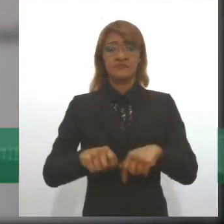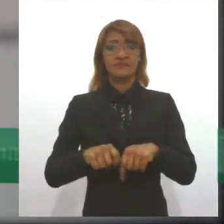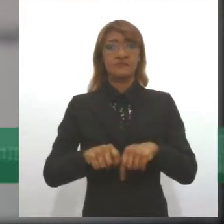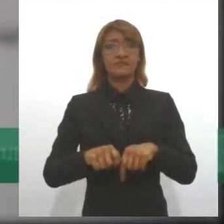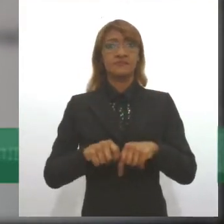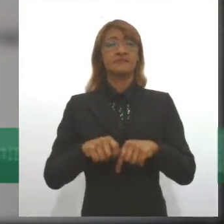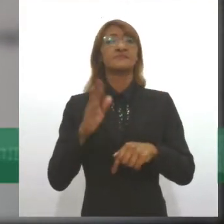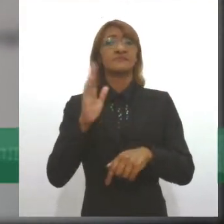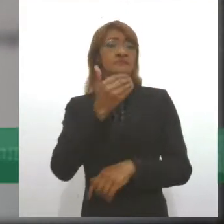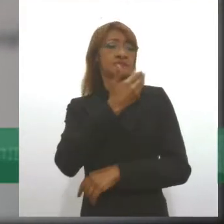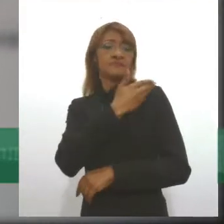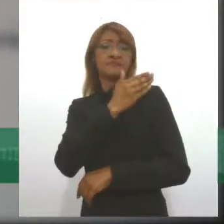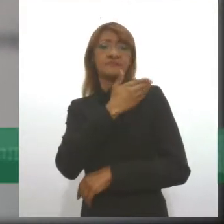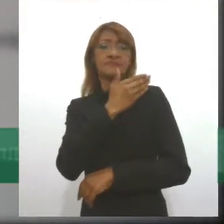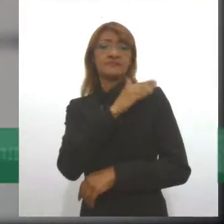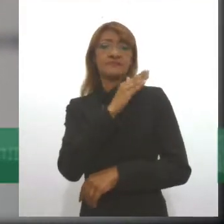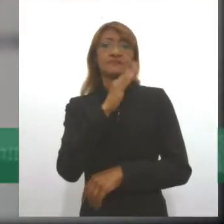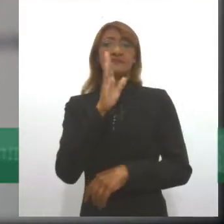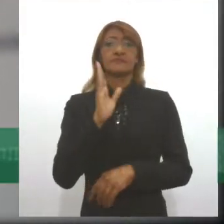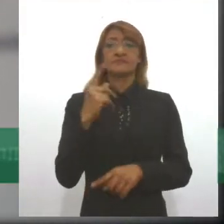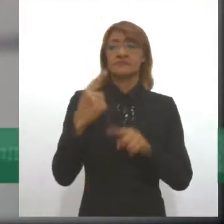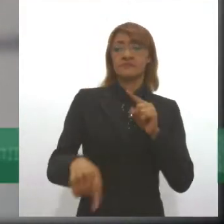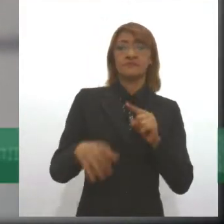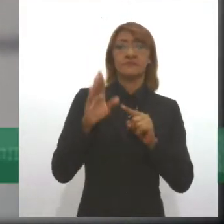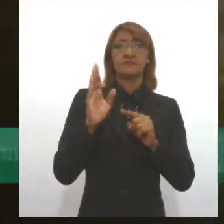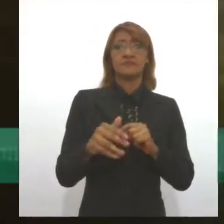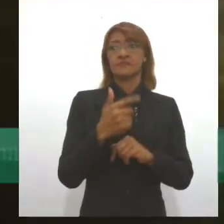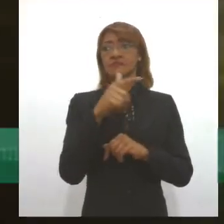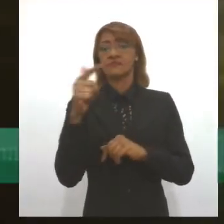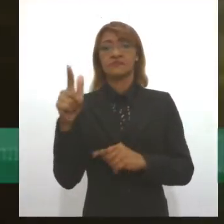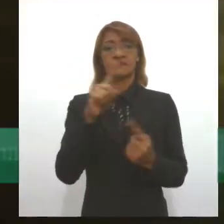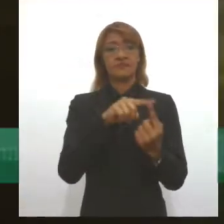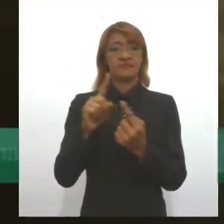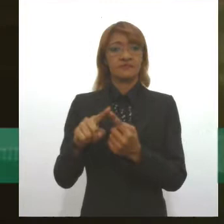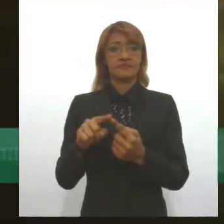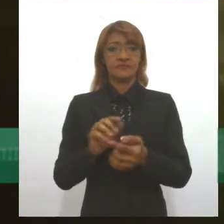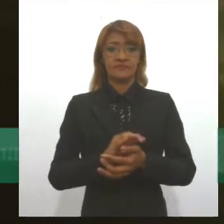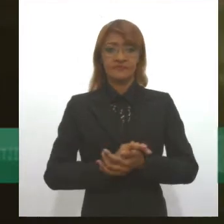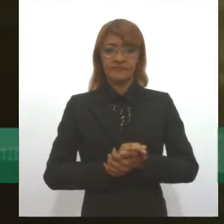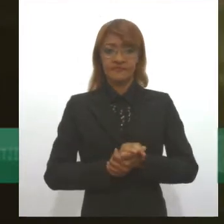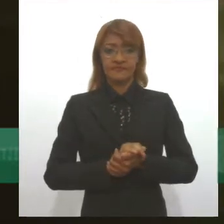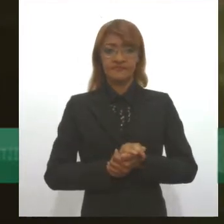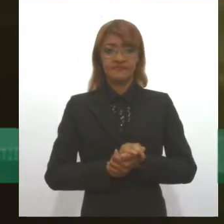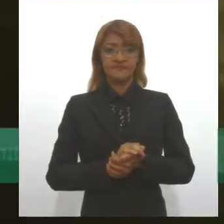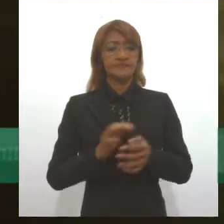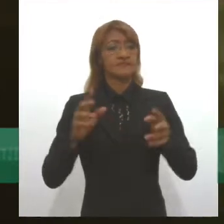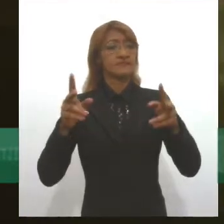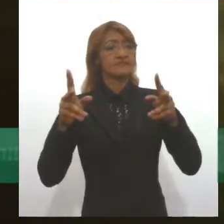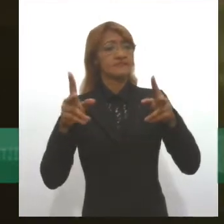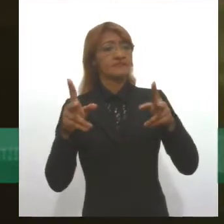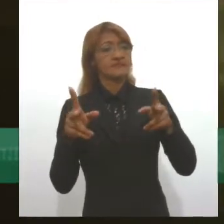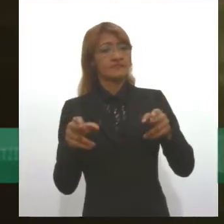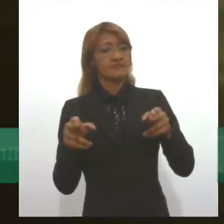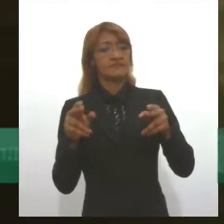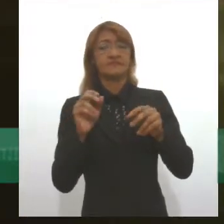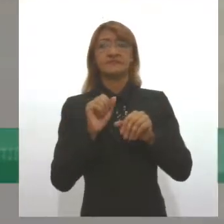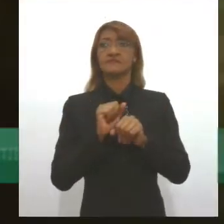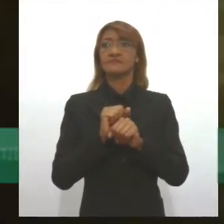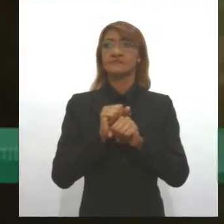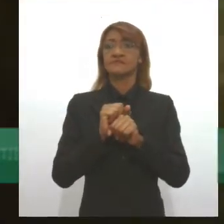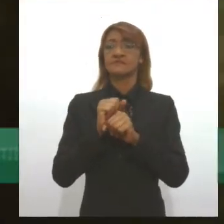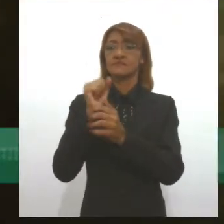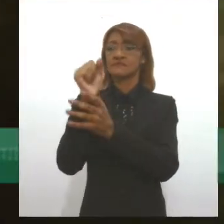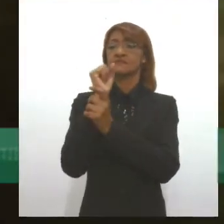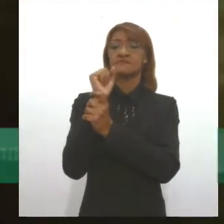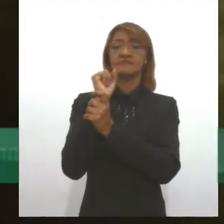discriminação e às demais formas de intolerância. O princípio é o mesmo, assegurar direitos,